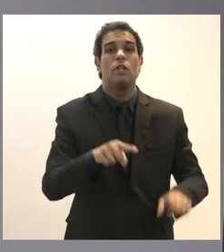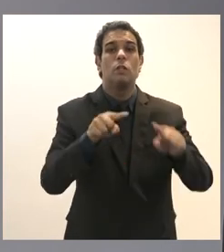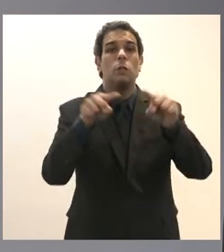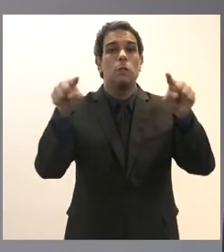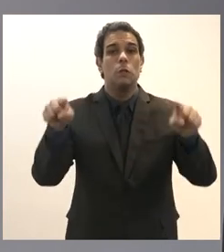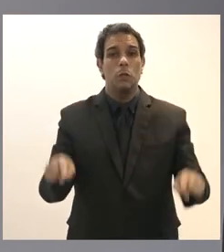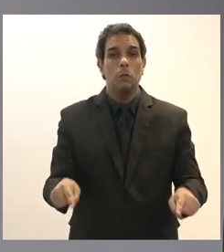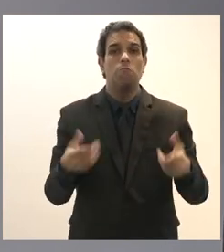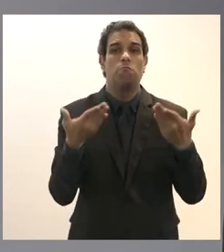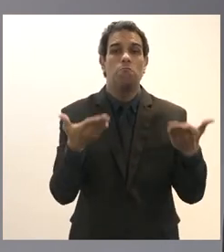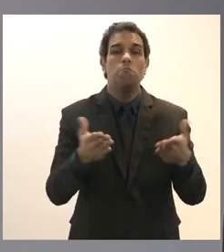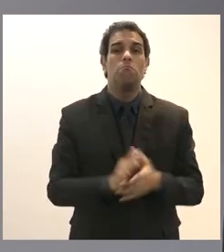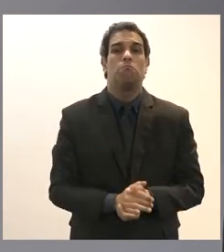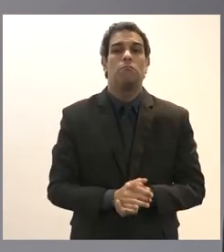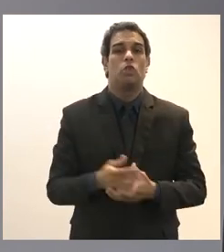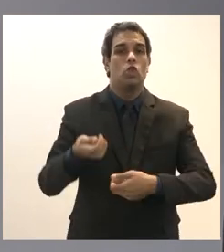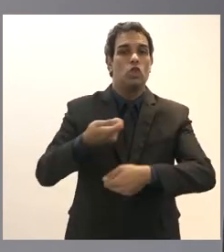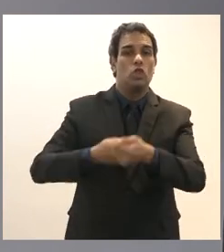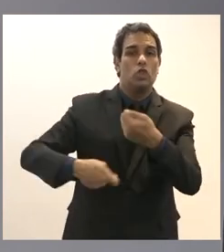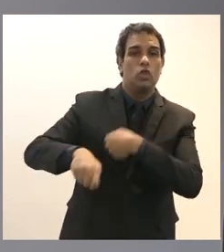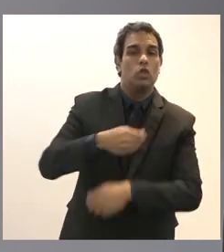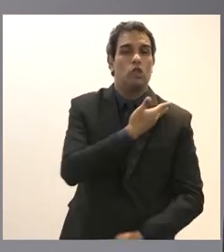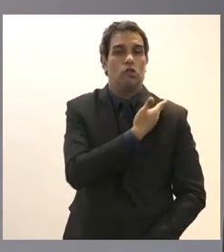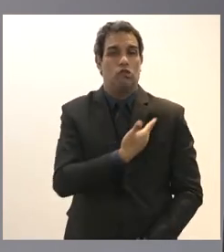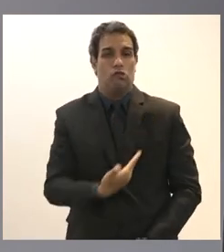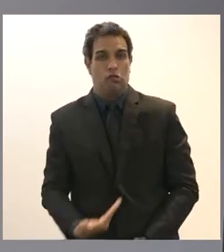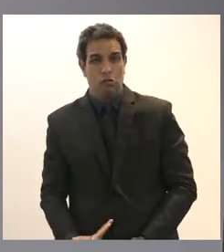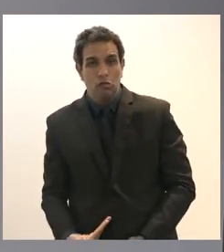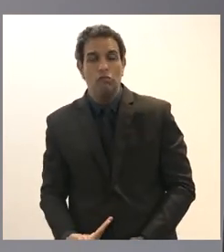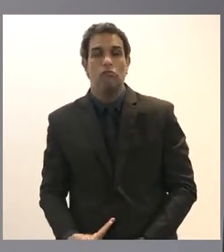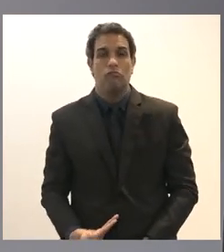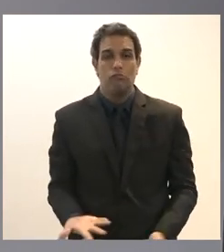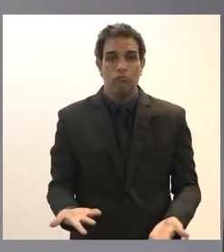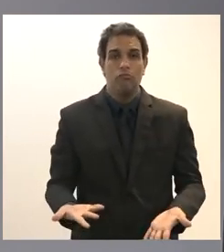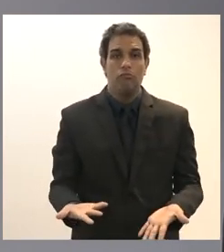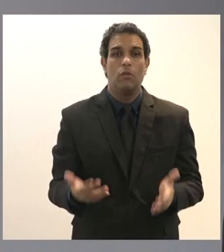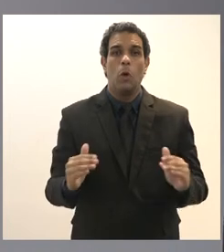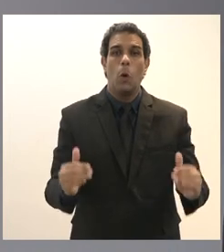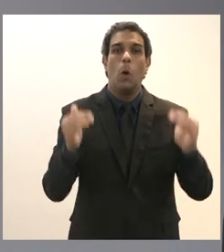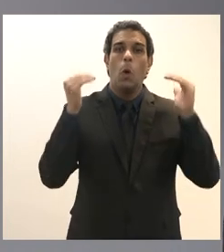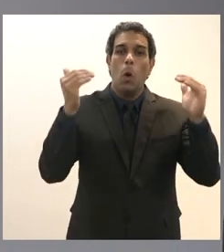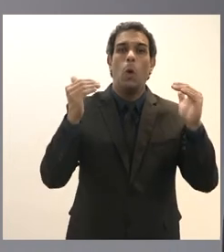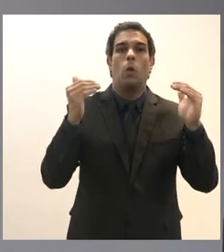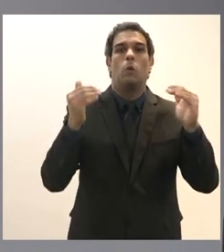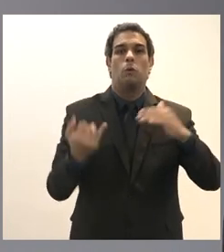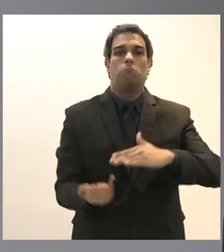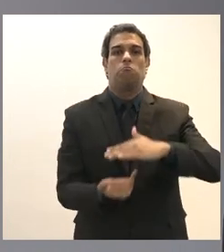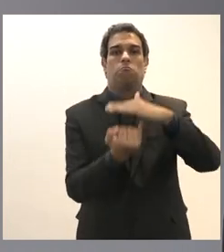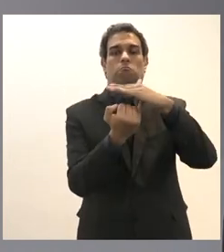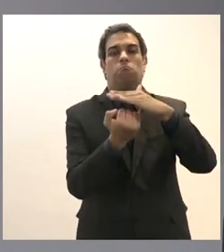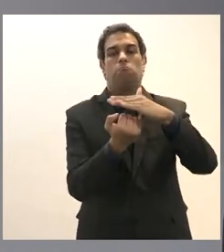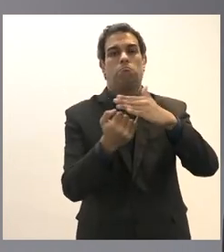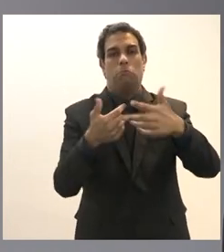empregado da administração pública direta ou indireta ou autárquica fundação e privilégio